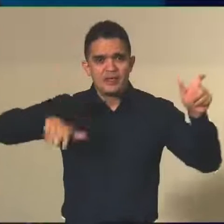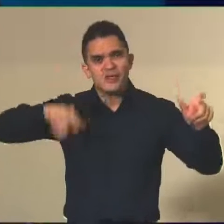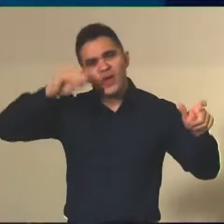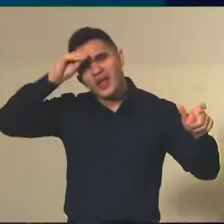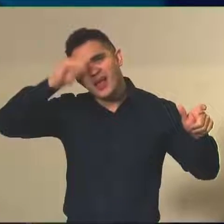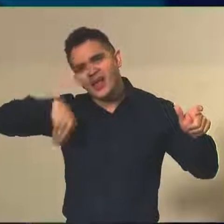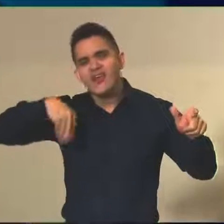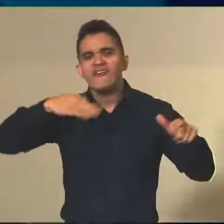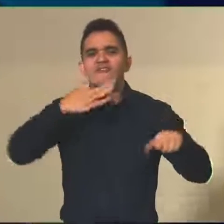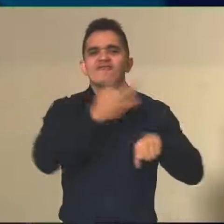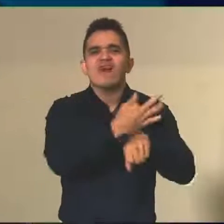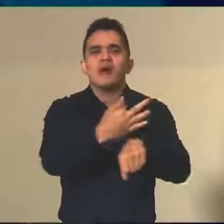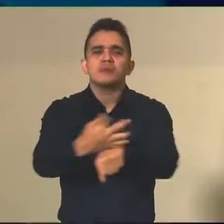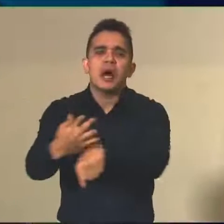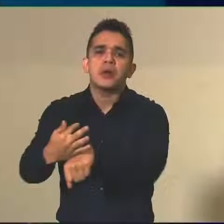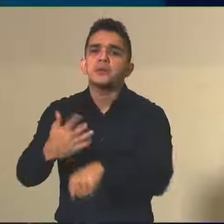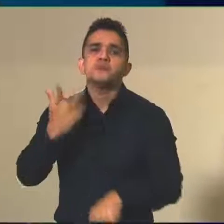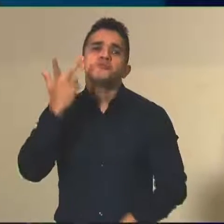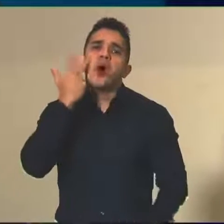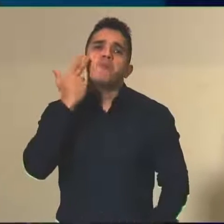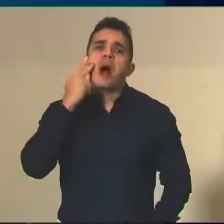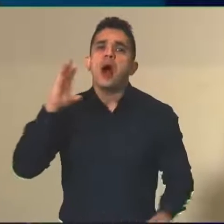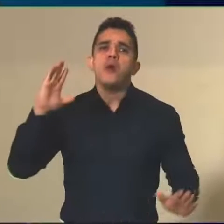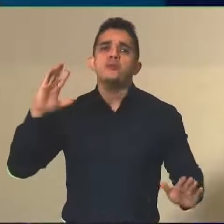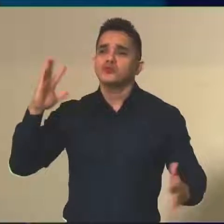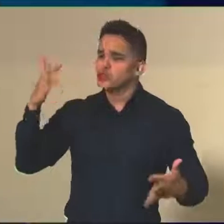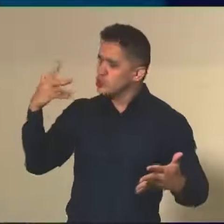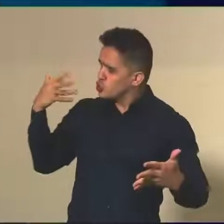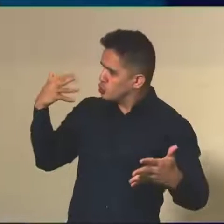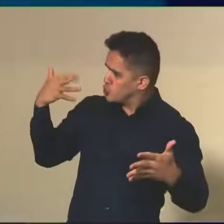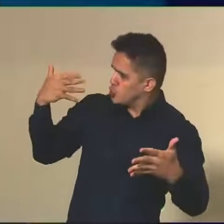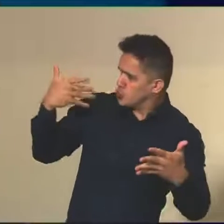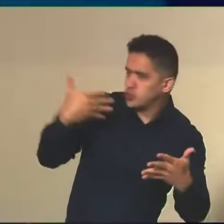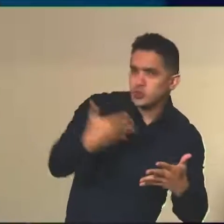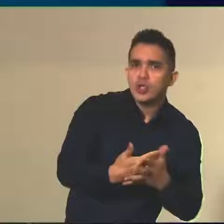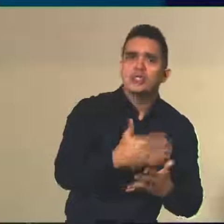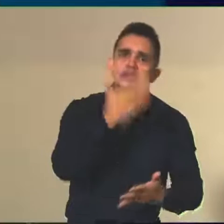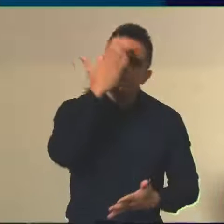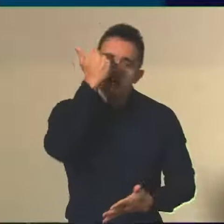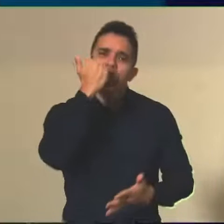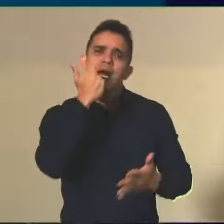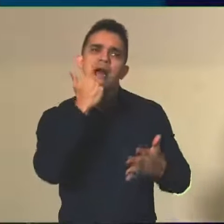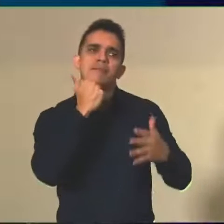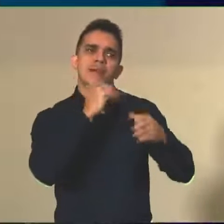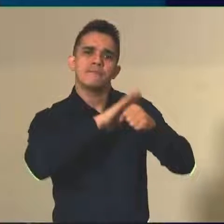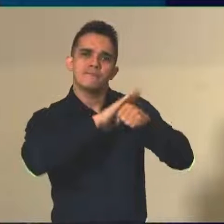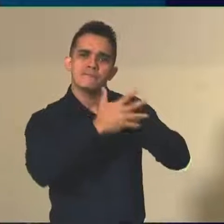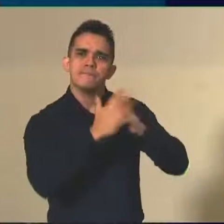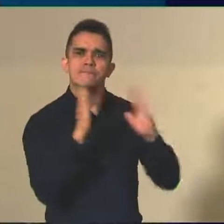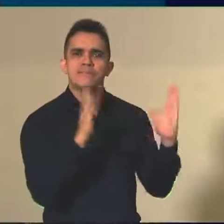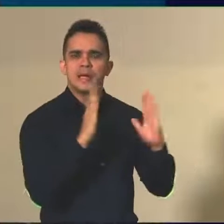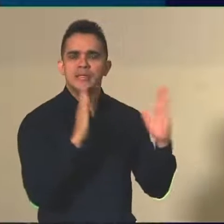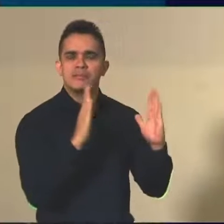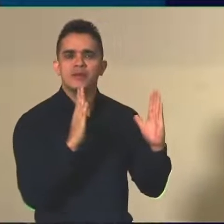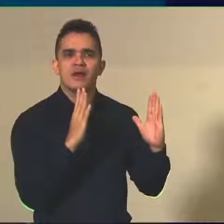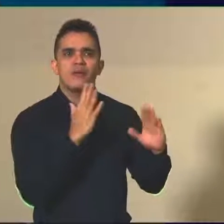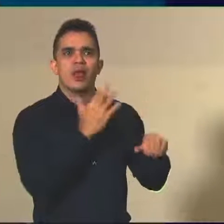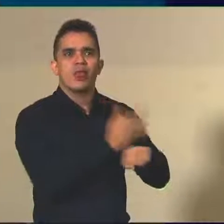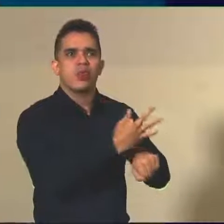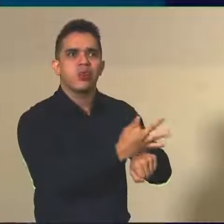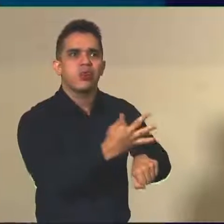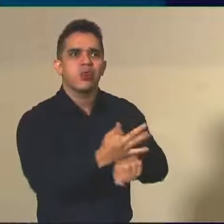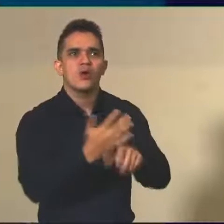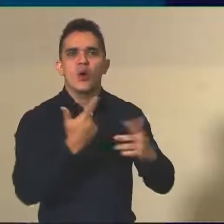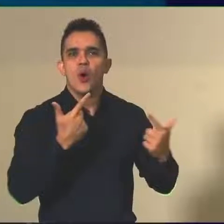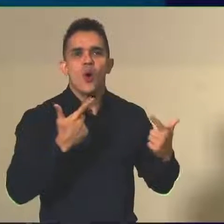foram dentro da normalidade histórica, nós sabemos que durante a pandemia nós tivemos uma taxa de abstenção um pouco maior,